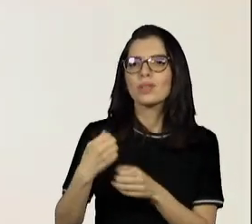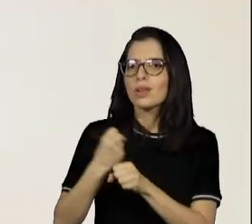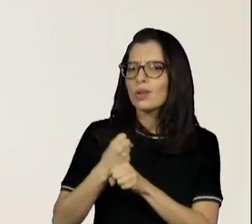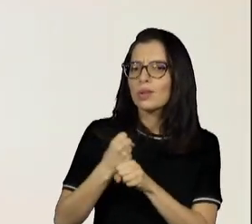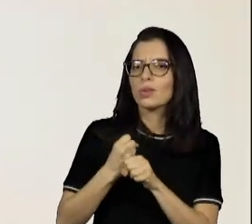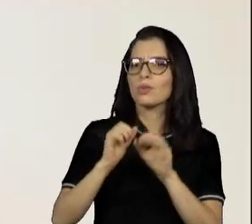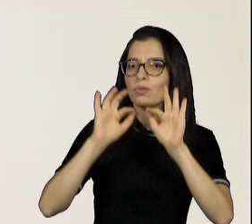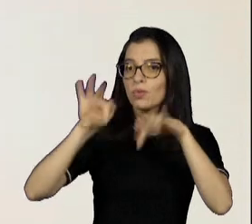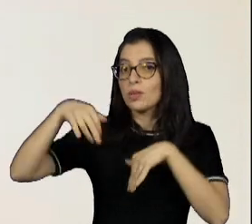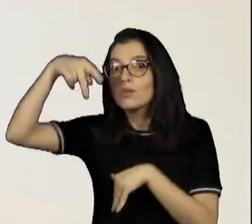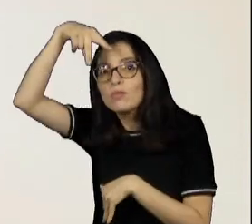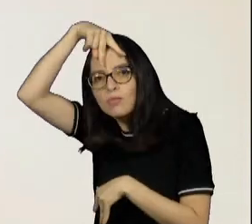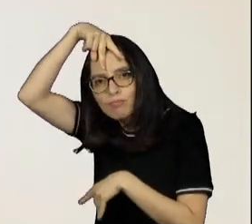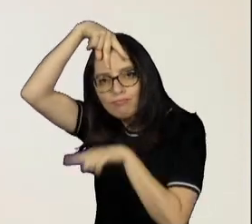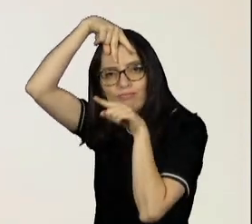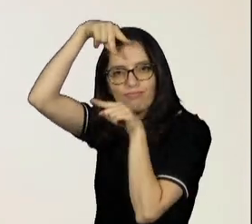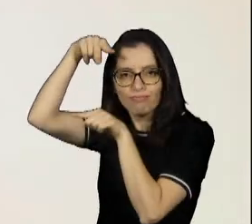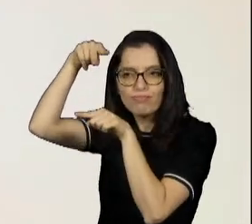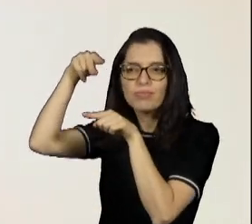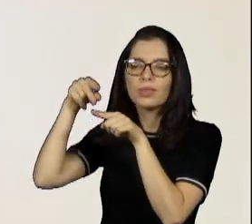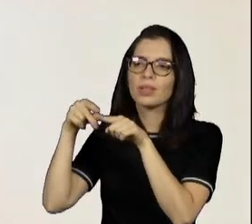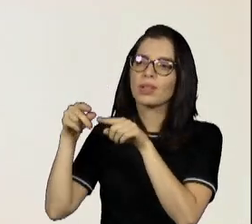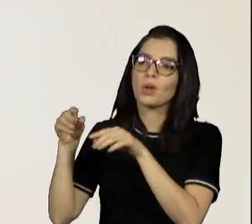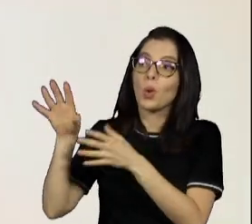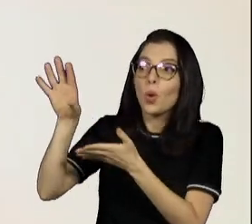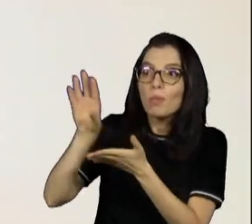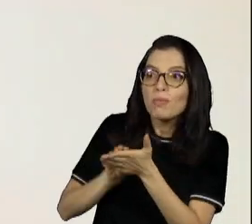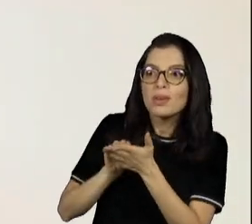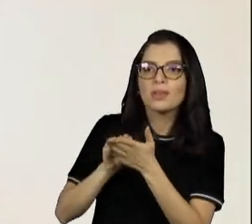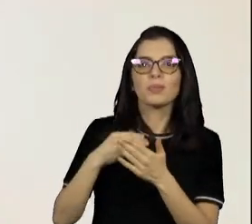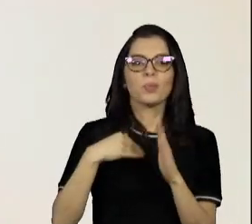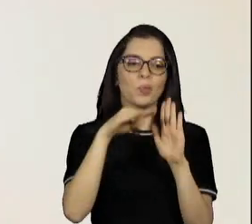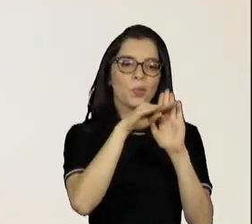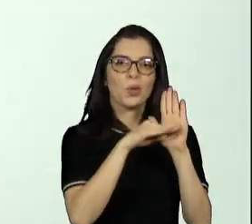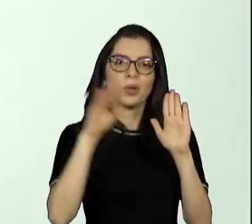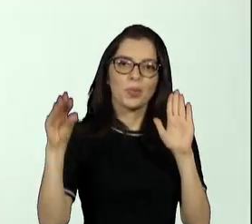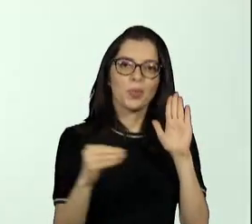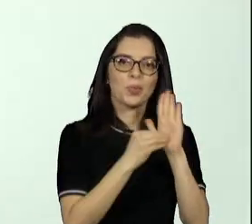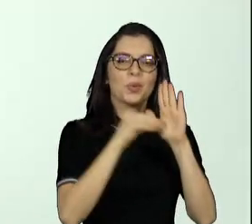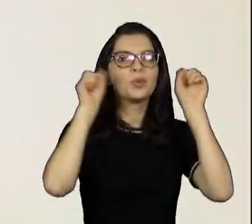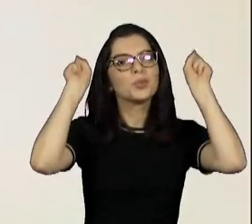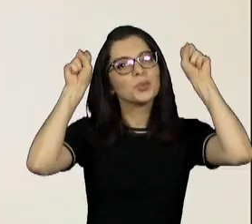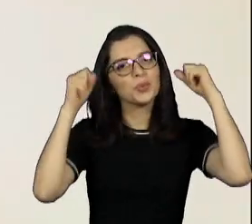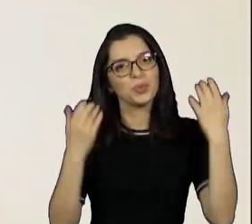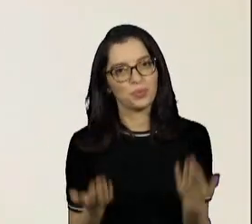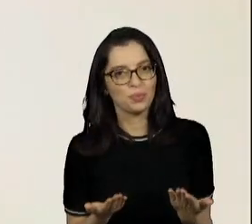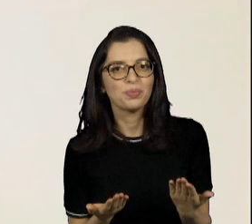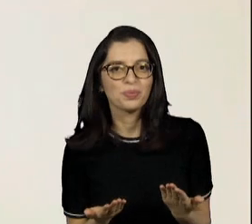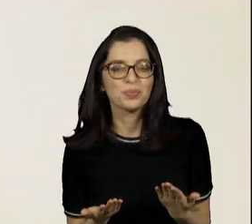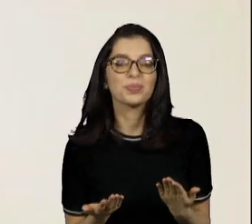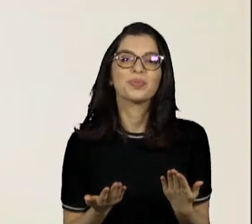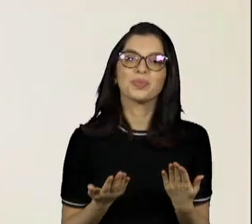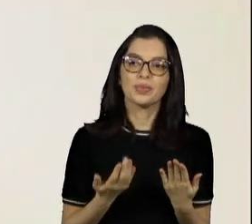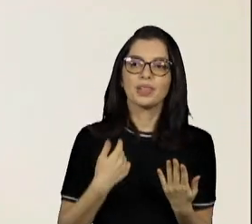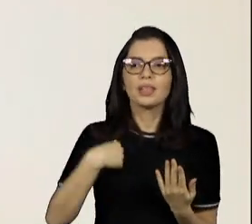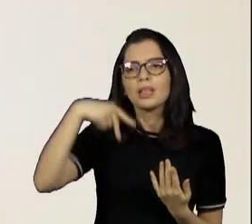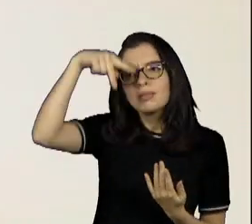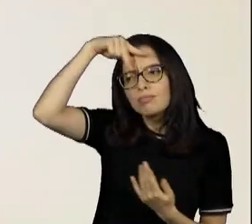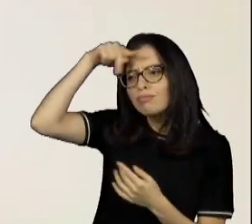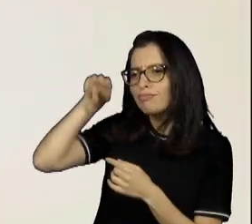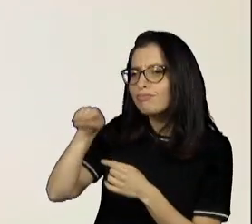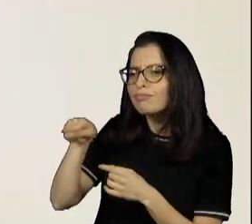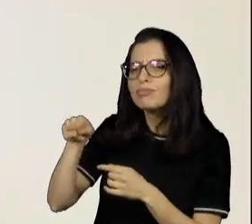Capitão Asa parou, eu trouxe a nave espacial para o meu mundinho na televisão. Então, o Capitão Asa só recebia pessoas que